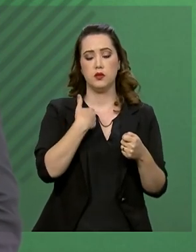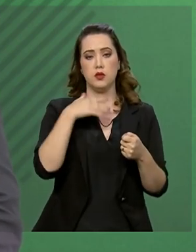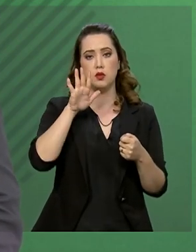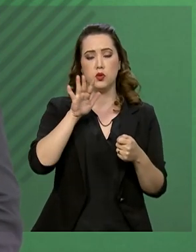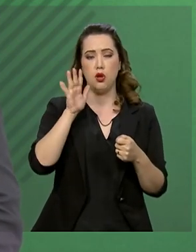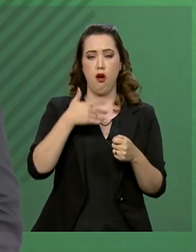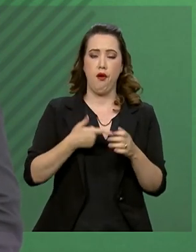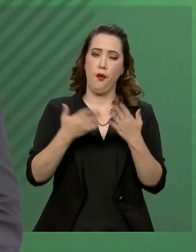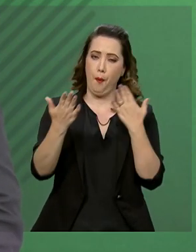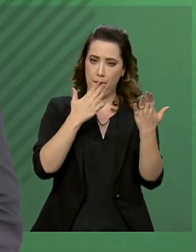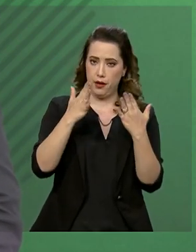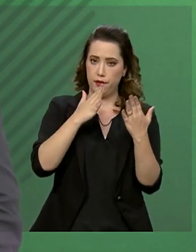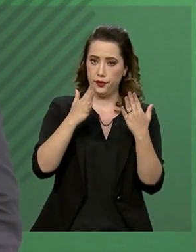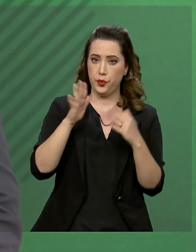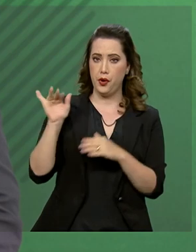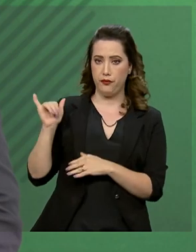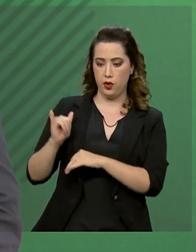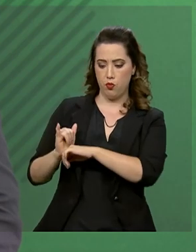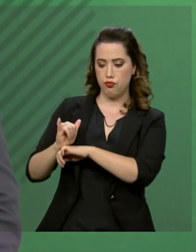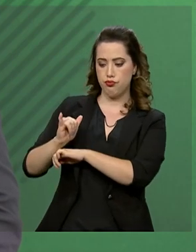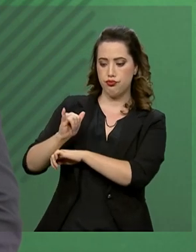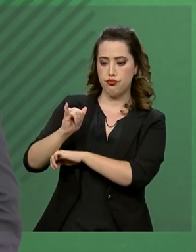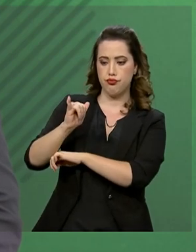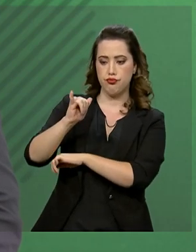para cima. Você me fez uma outra pergunta?